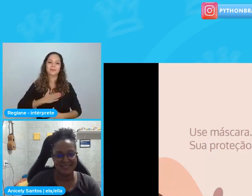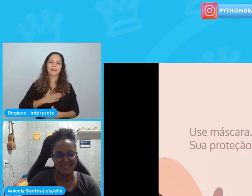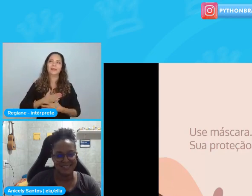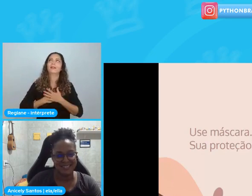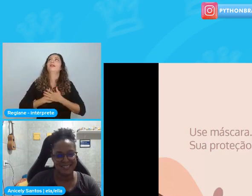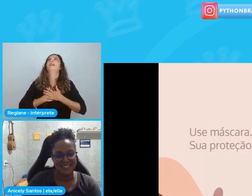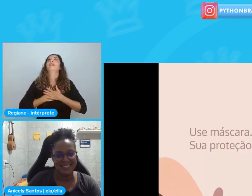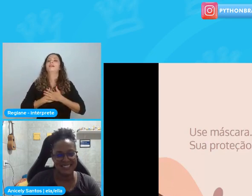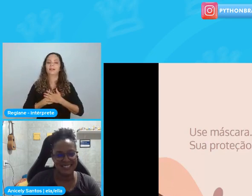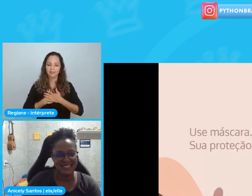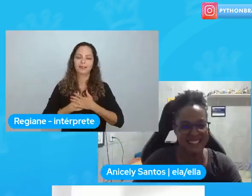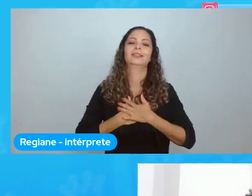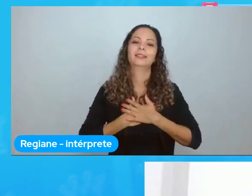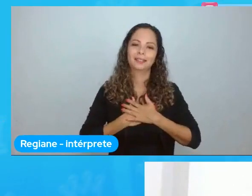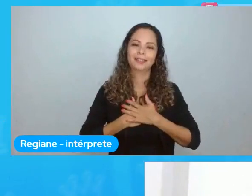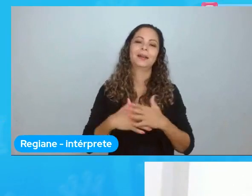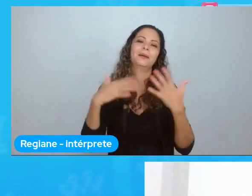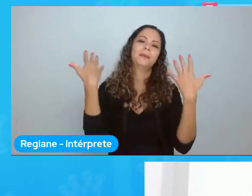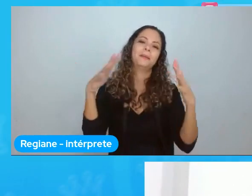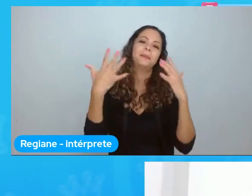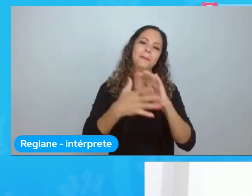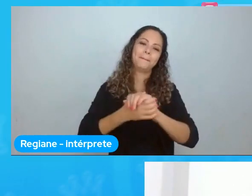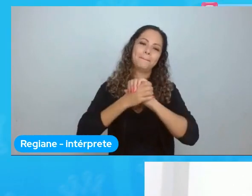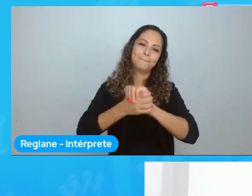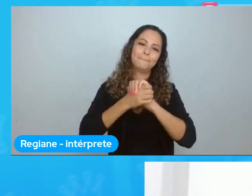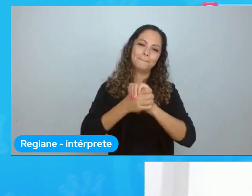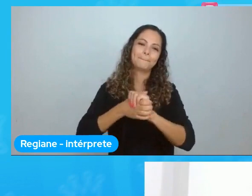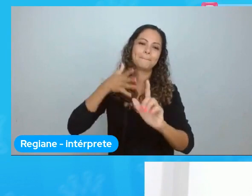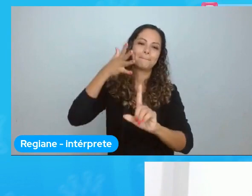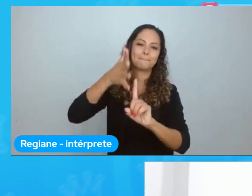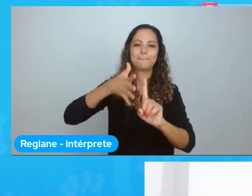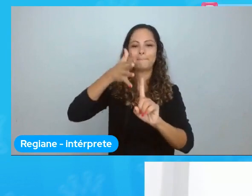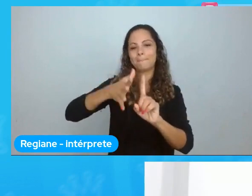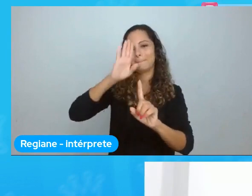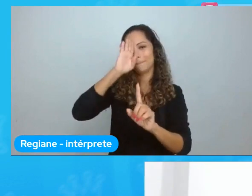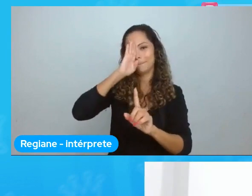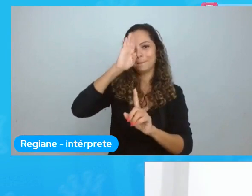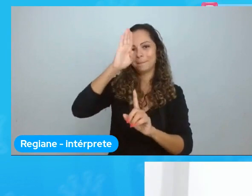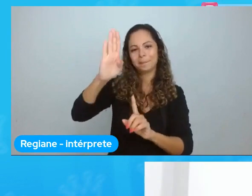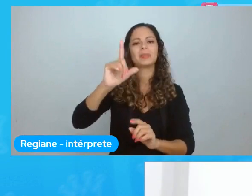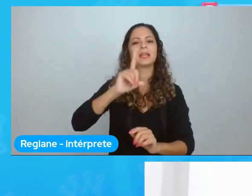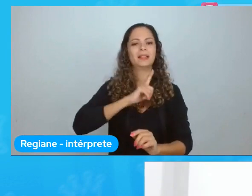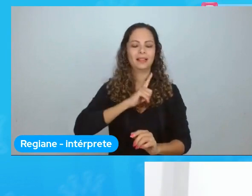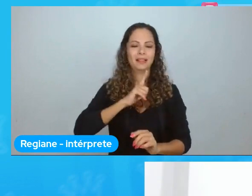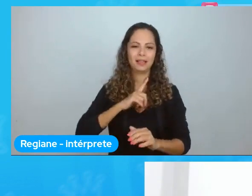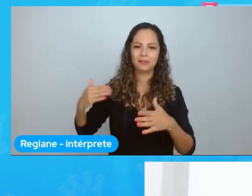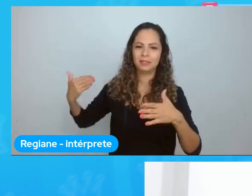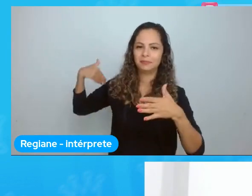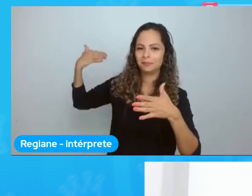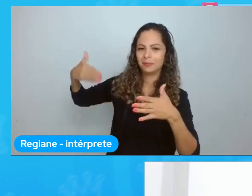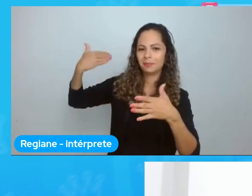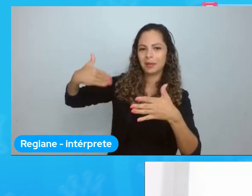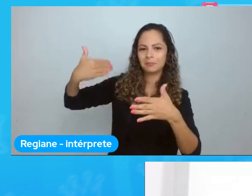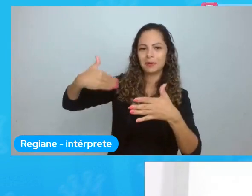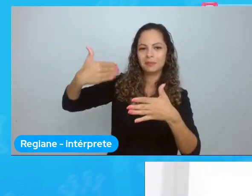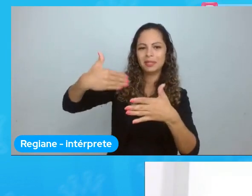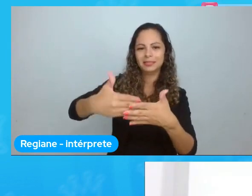Meus parabéns. Por essa Kenote. Você fez toda uma geração. De Pythonistas chorar.